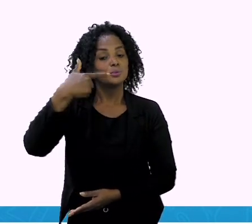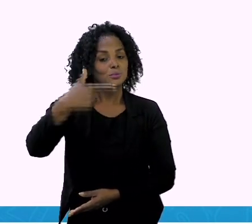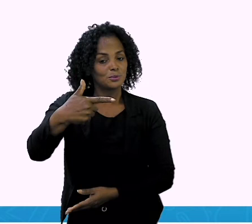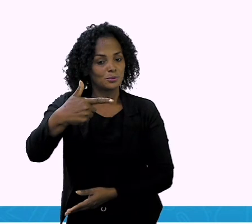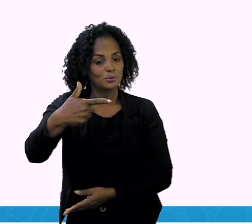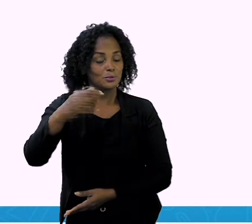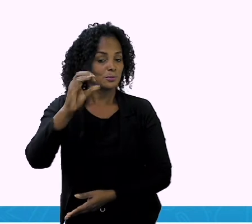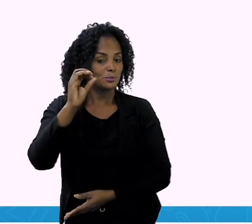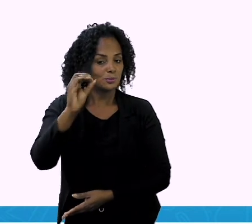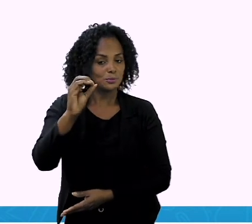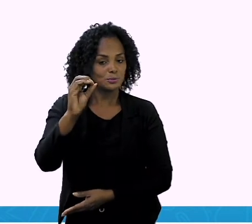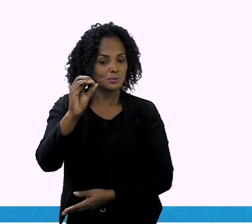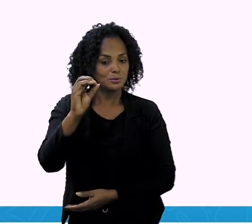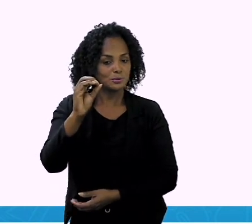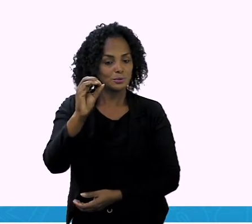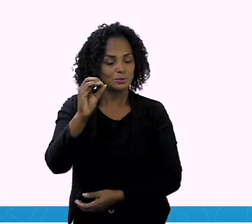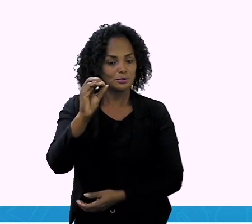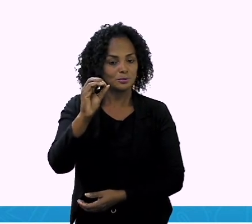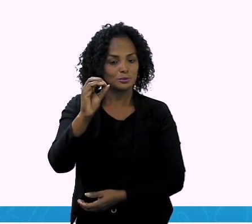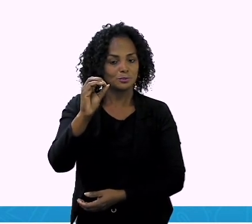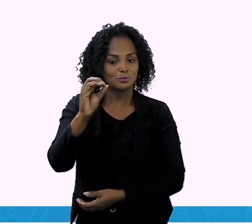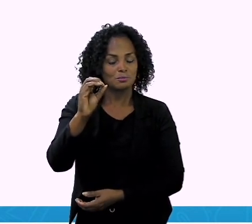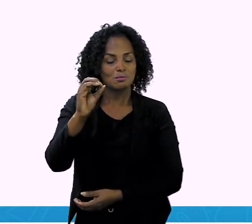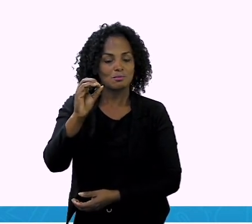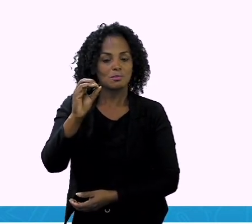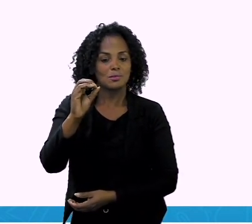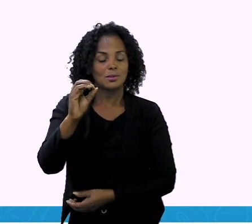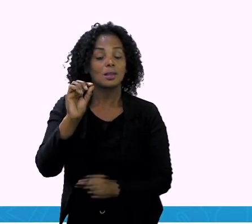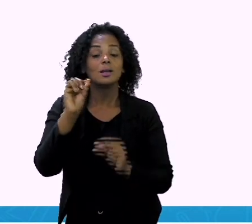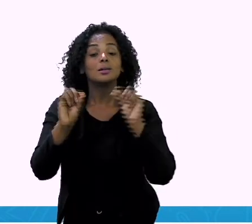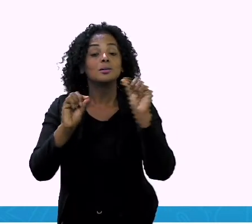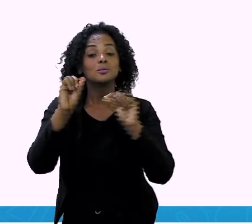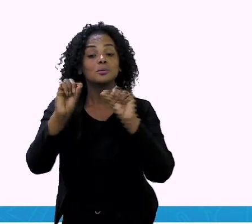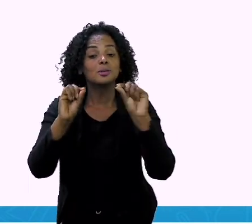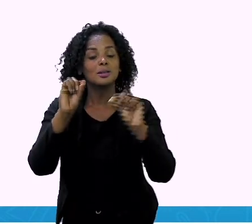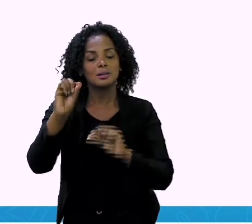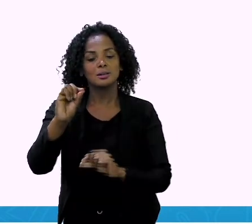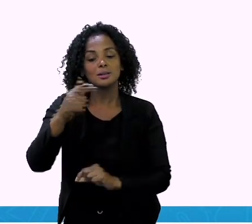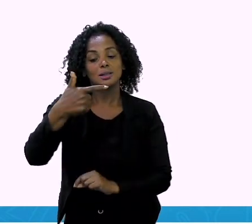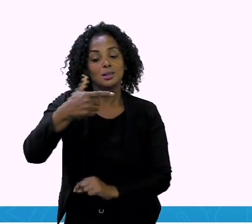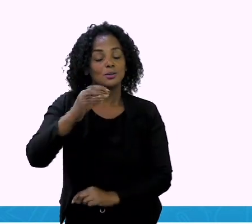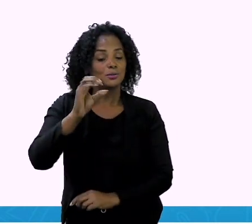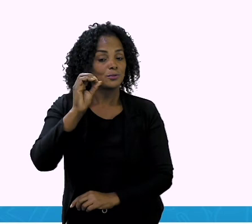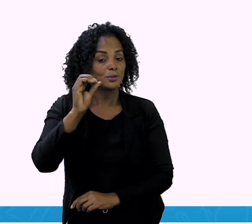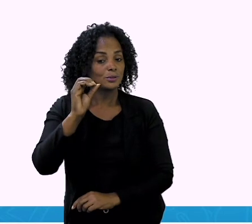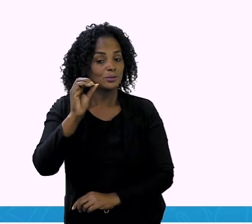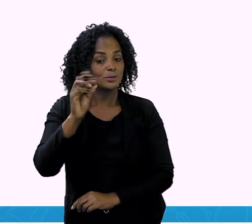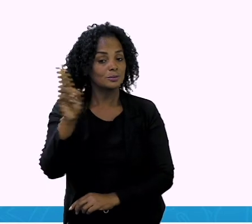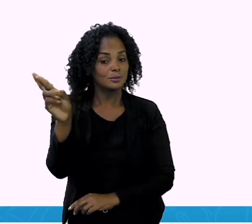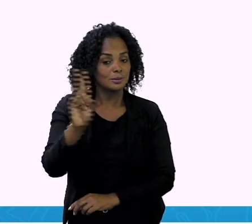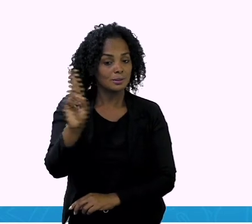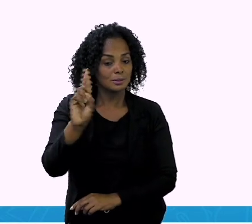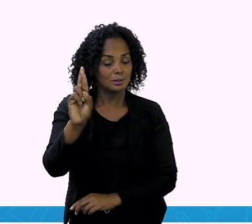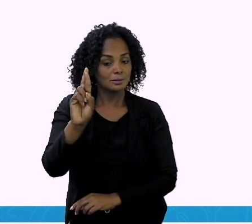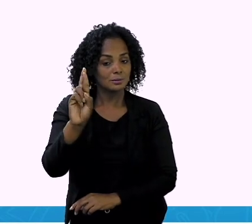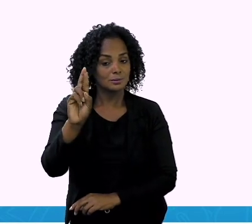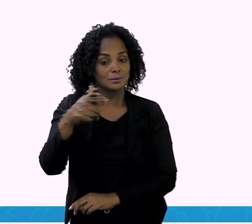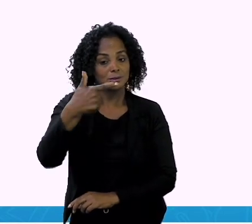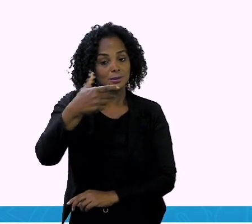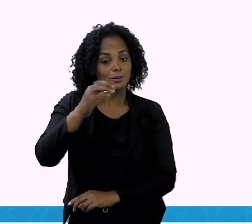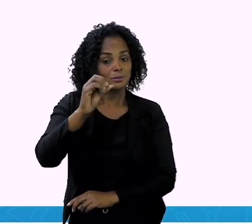e o zero, que é o vinte. Como é dinheiro, zero, zero.